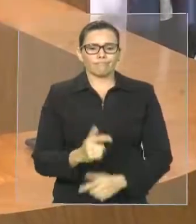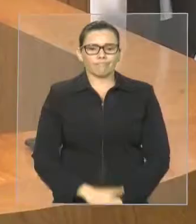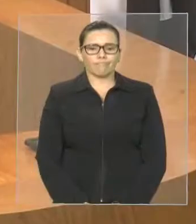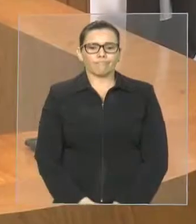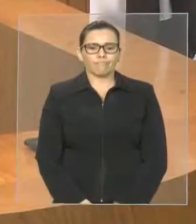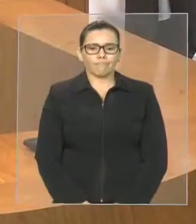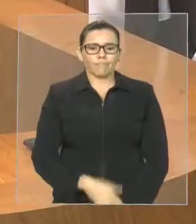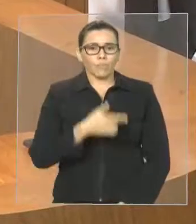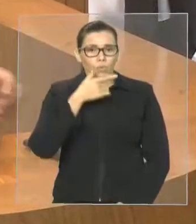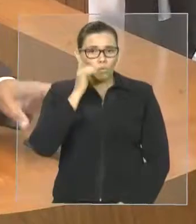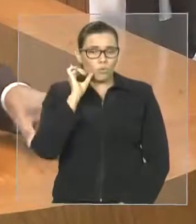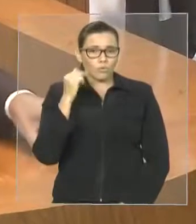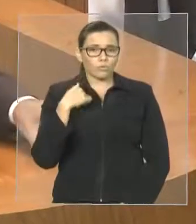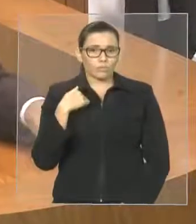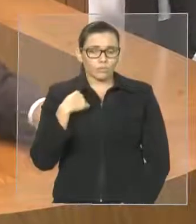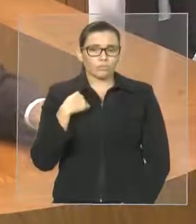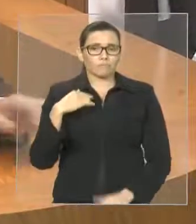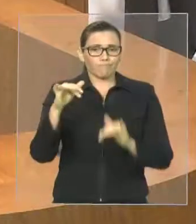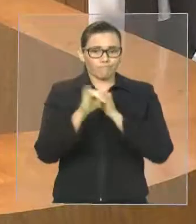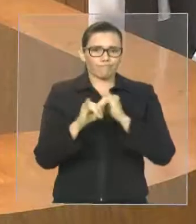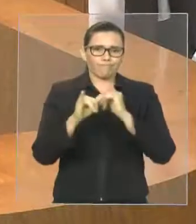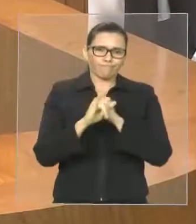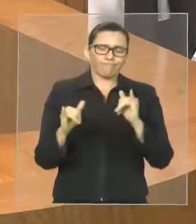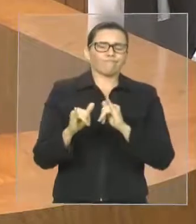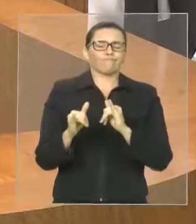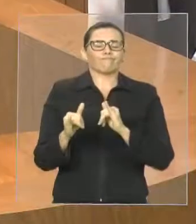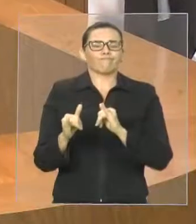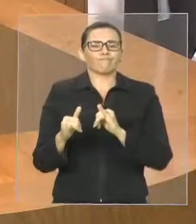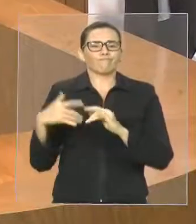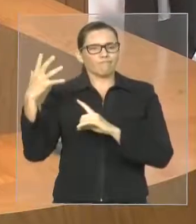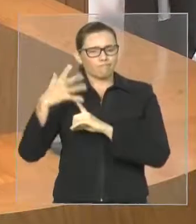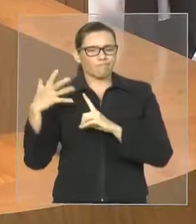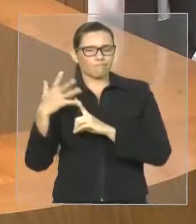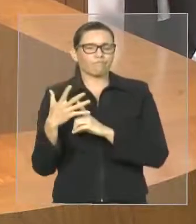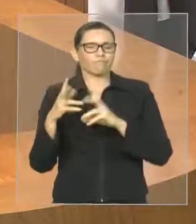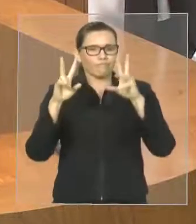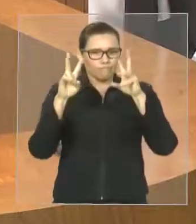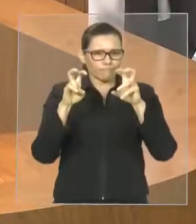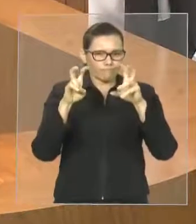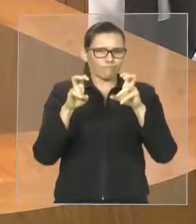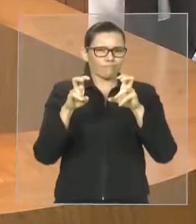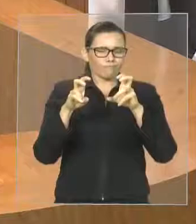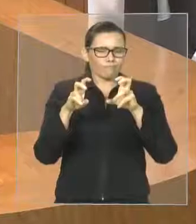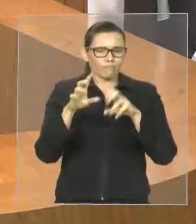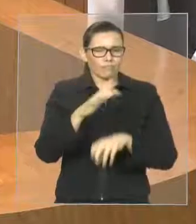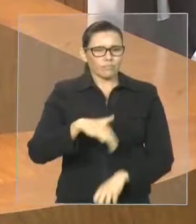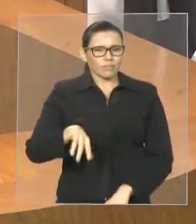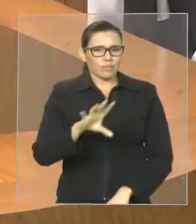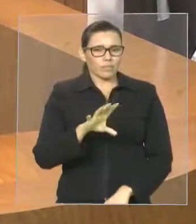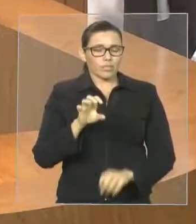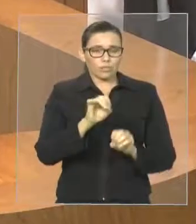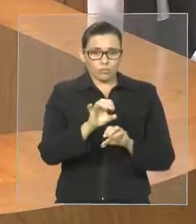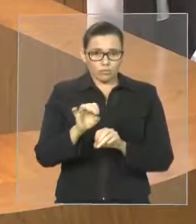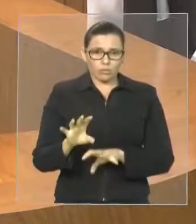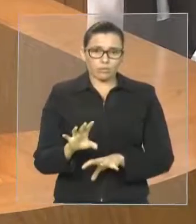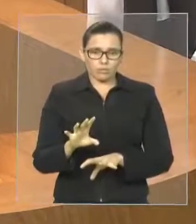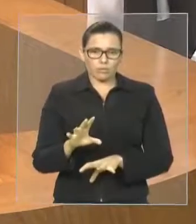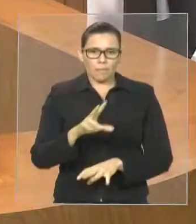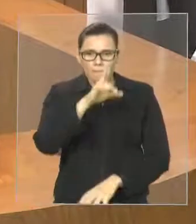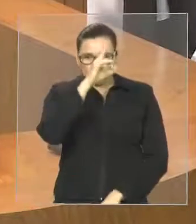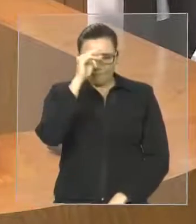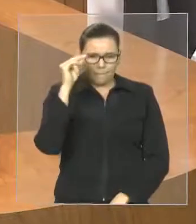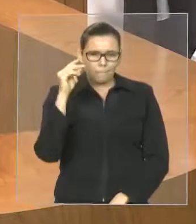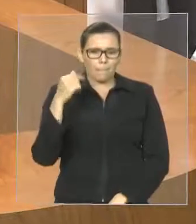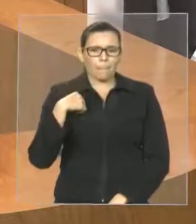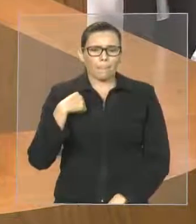Ontem eu fiz um pronunciamento desse sentido e vou votar na mesma linha. Eu quero destacar a importância da educação